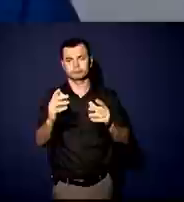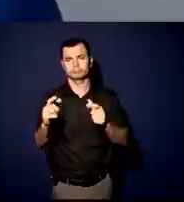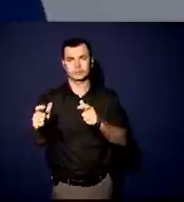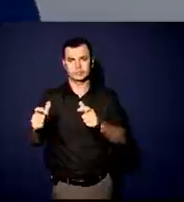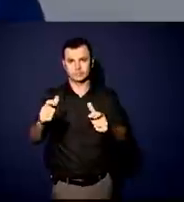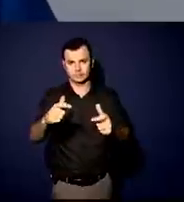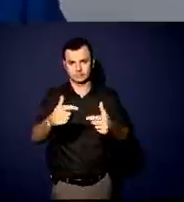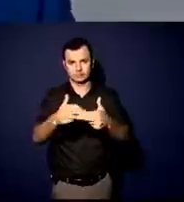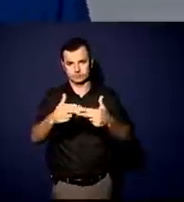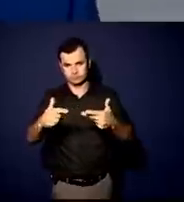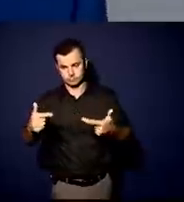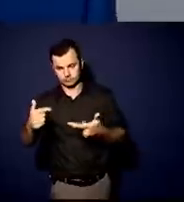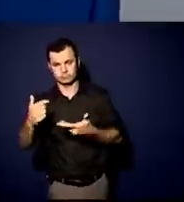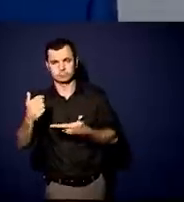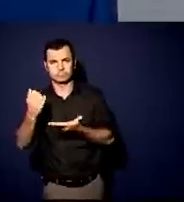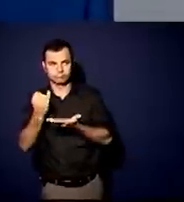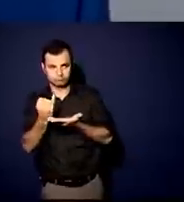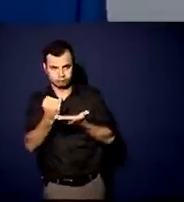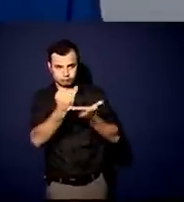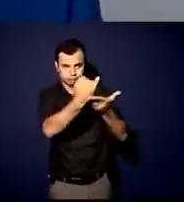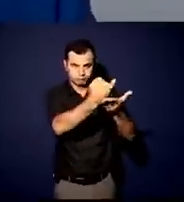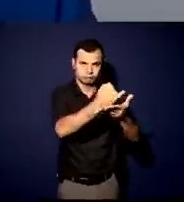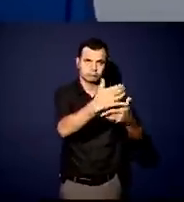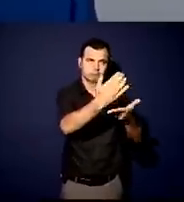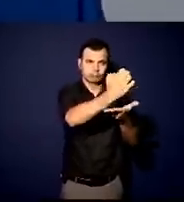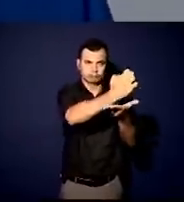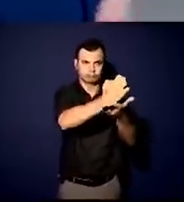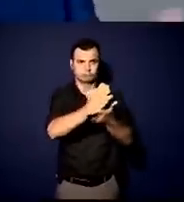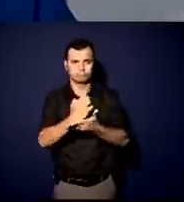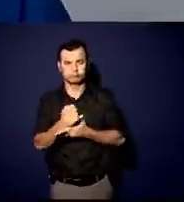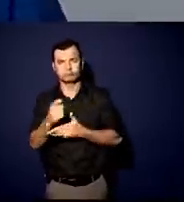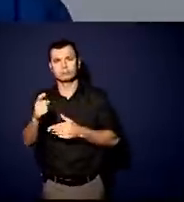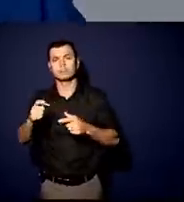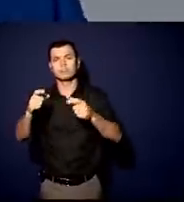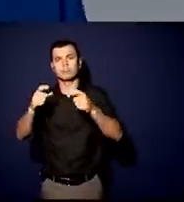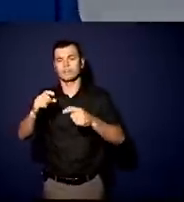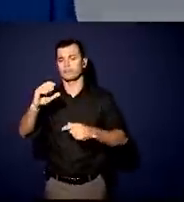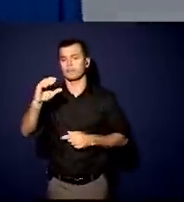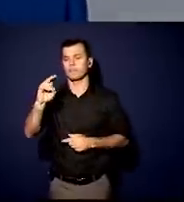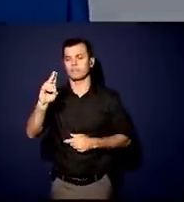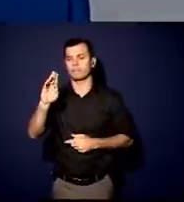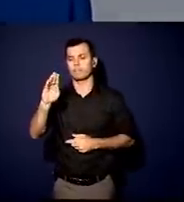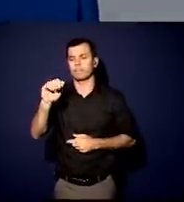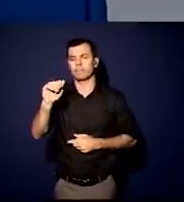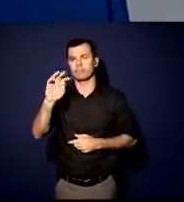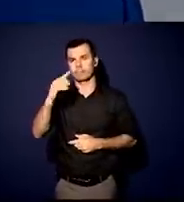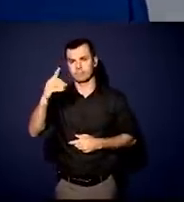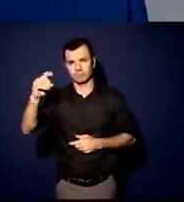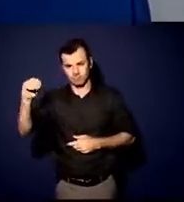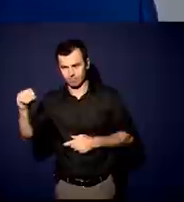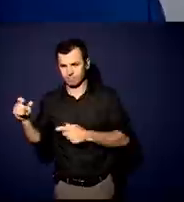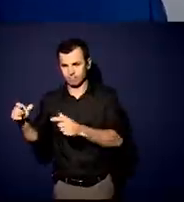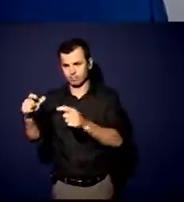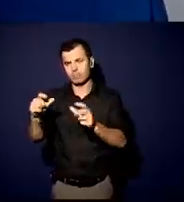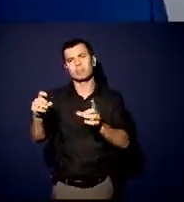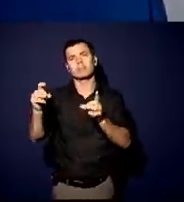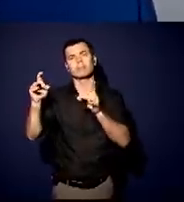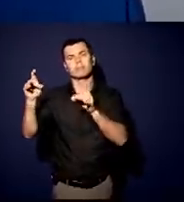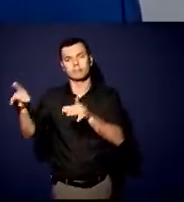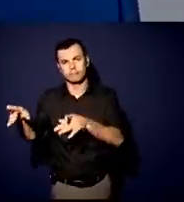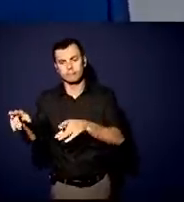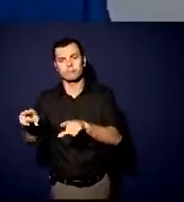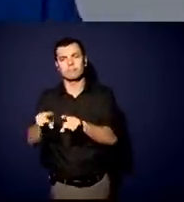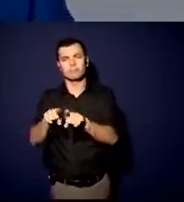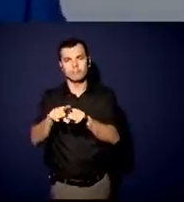importação e exportação com a manufatura sendo feita em Cubatão, usando aquelas áreas que estavam abandonadas, o incremento da atividade